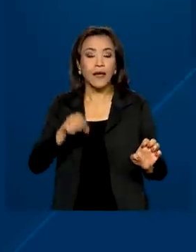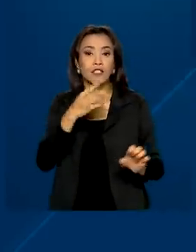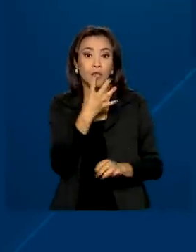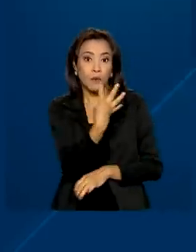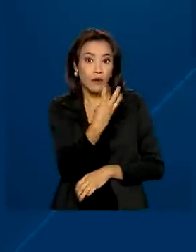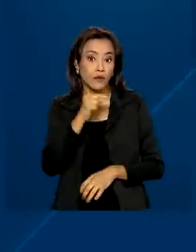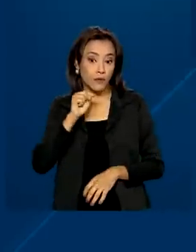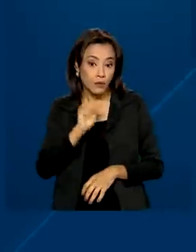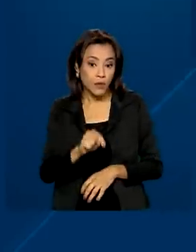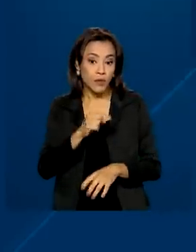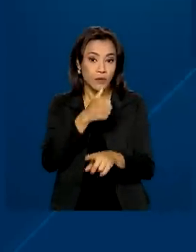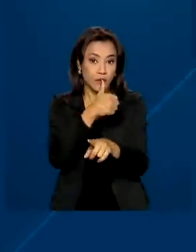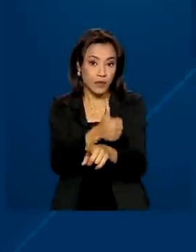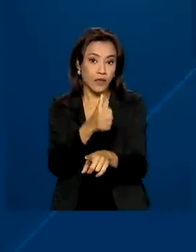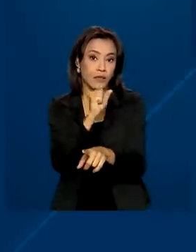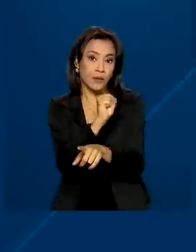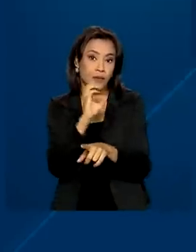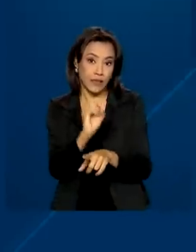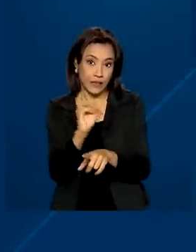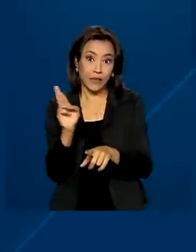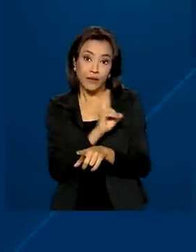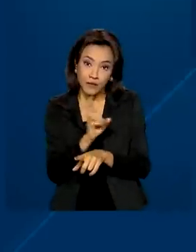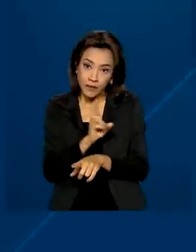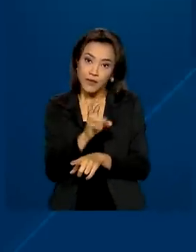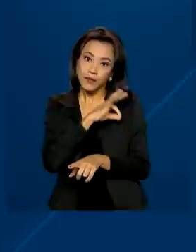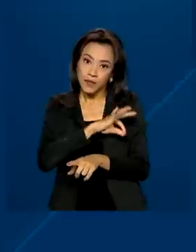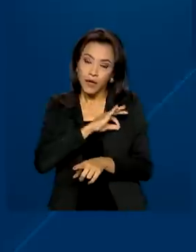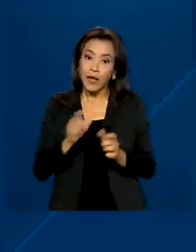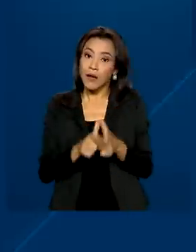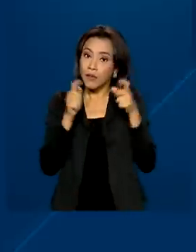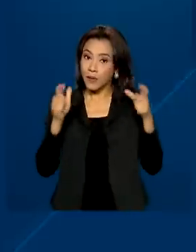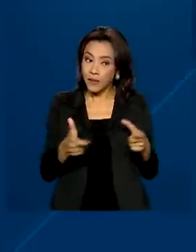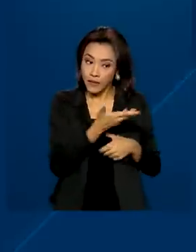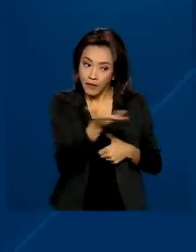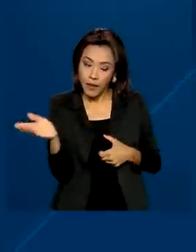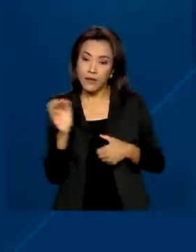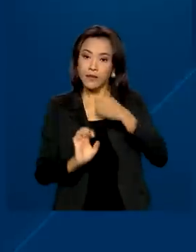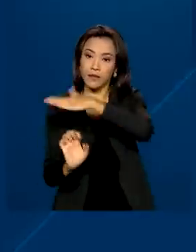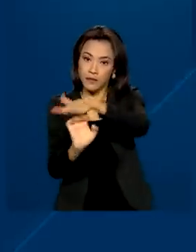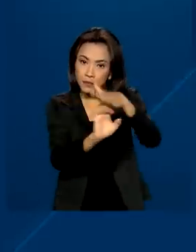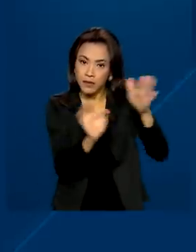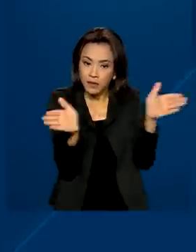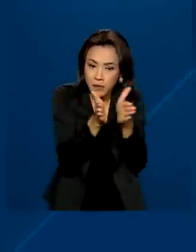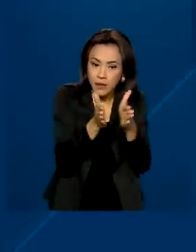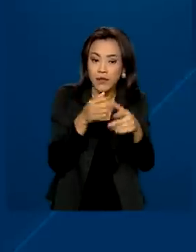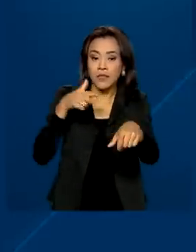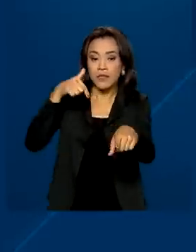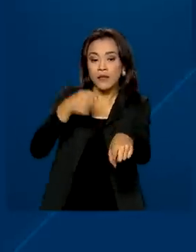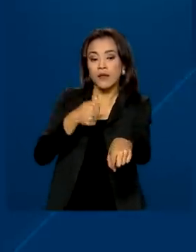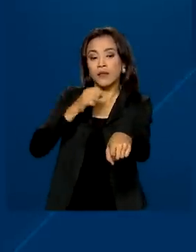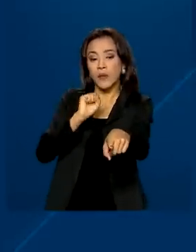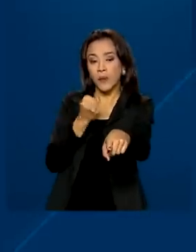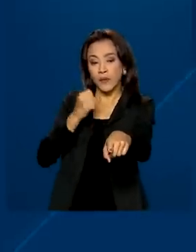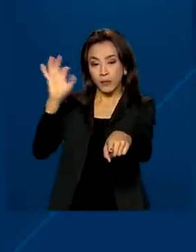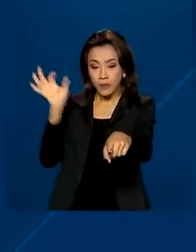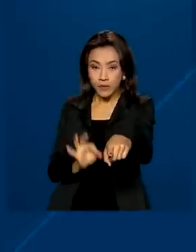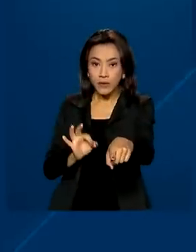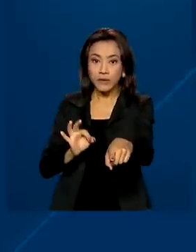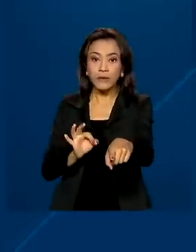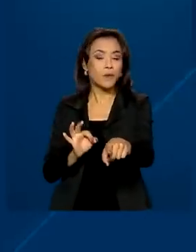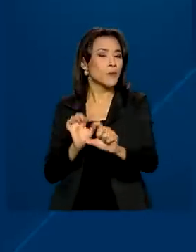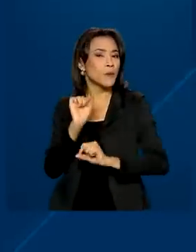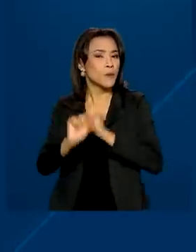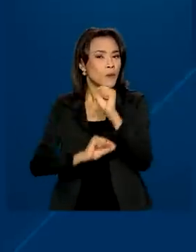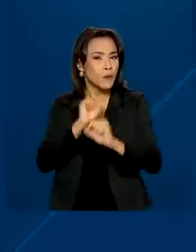$ 4.180. A maioria deles, 78%, tem no empreendimento